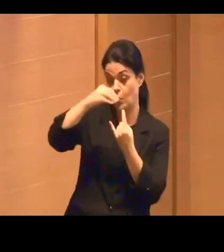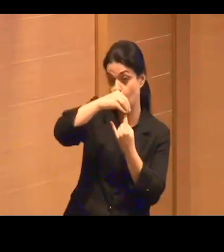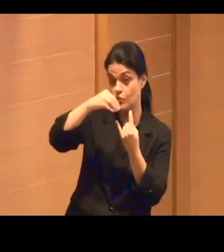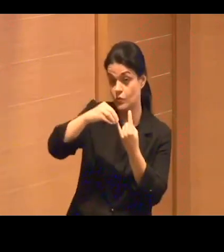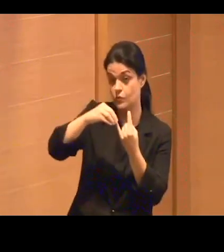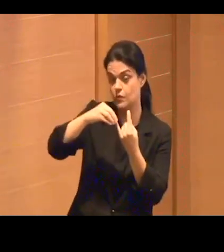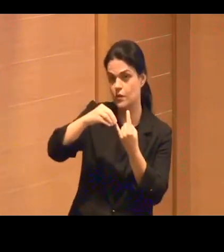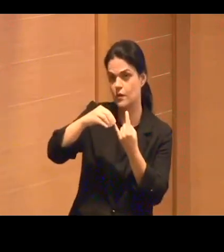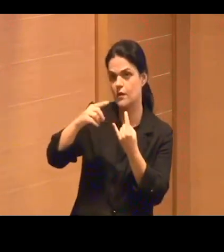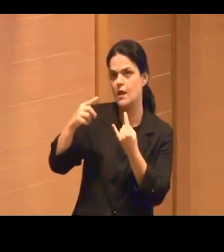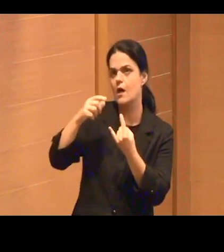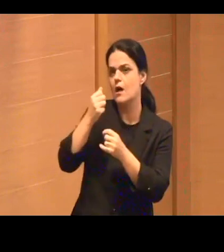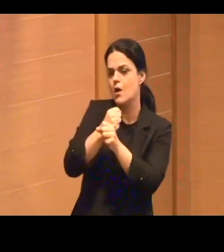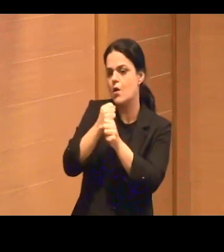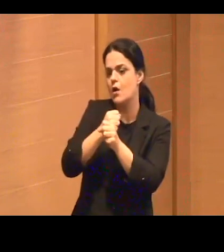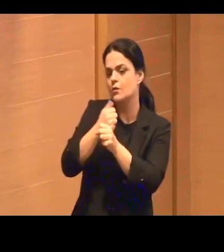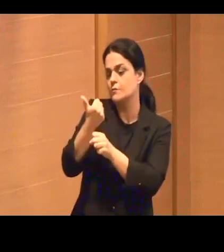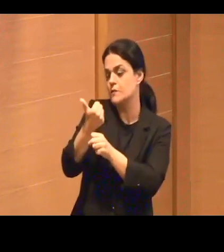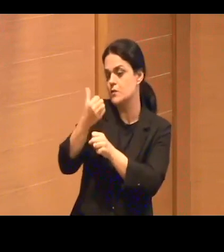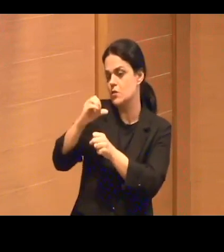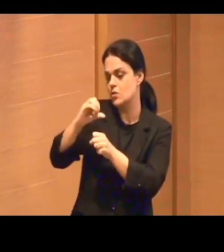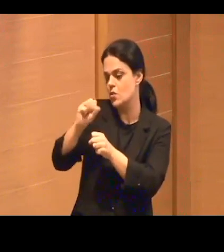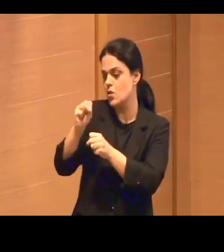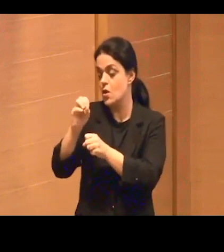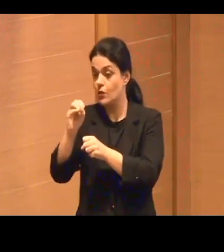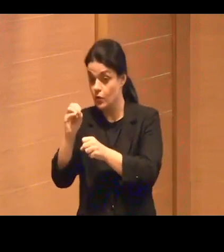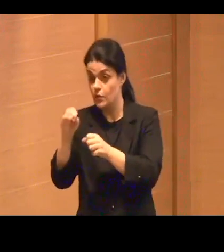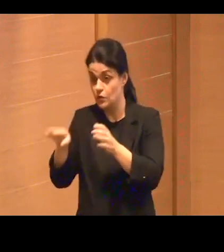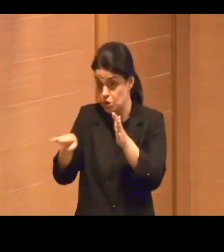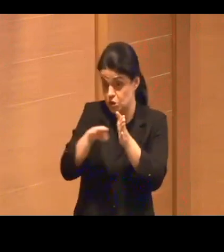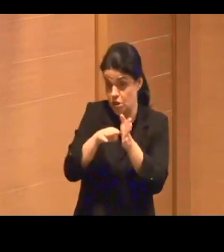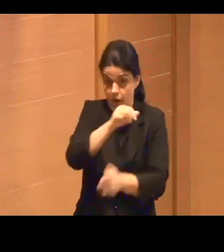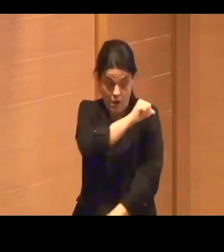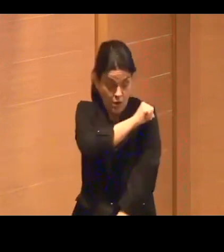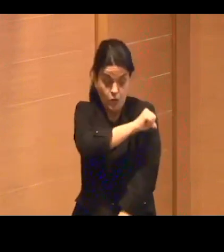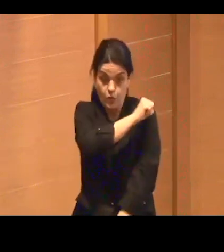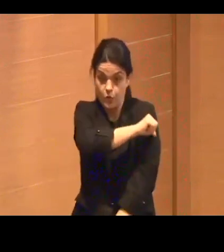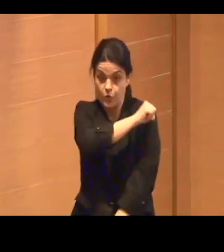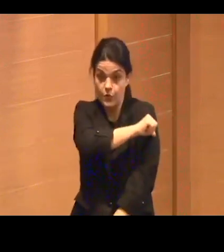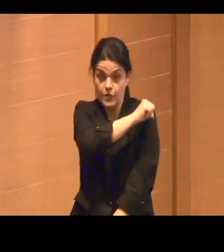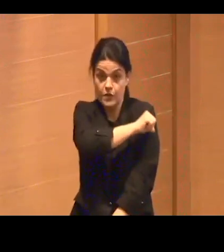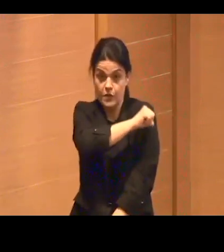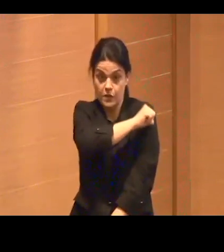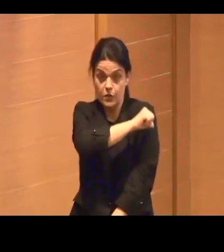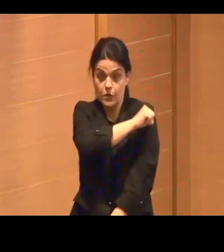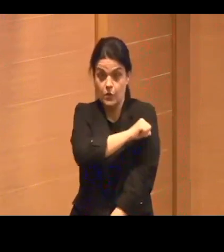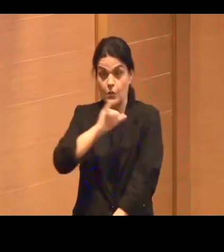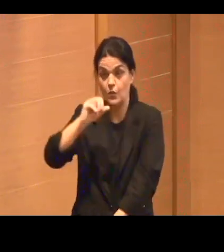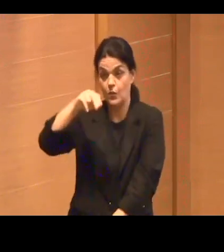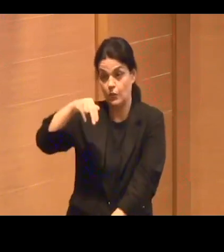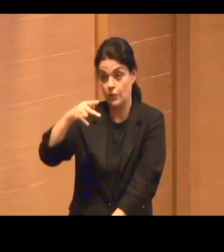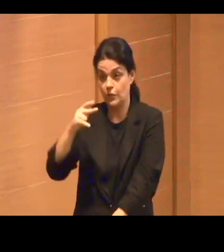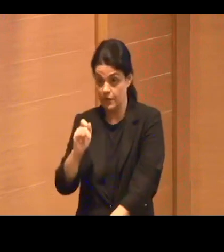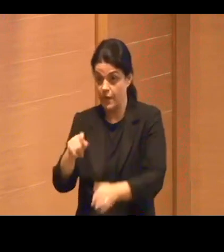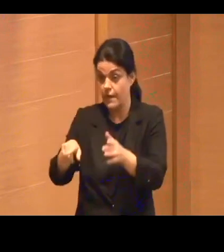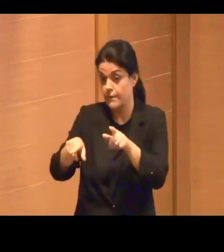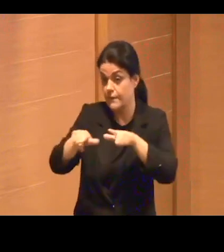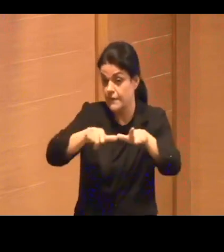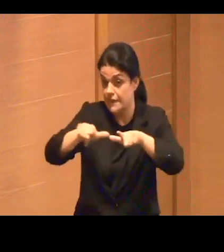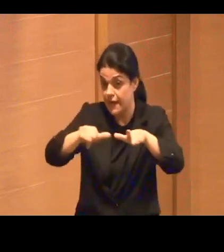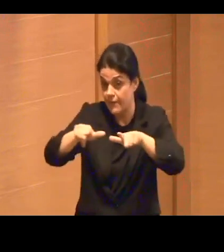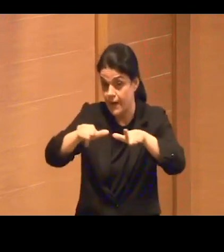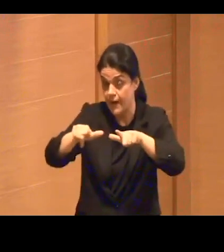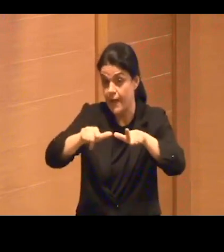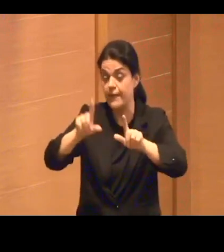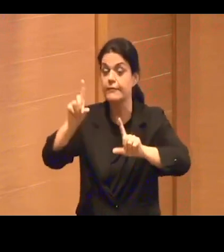80. Porque eu vim para o Rio, do Inep, para trabalhar na FUNTV, na